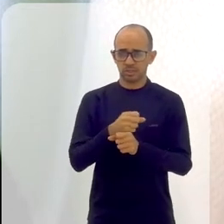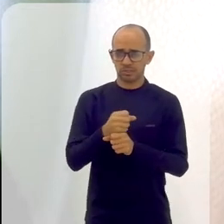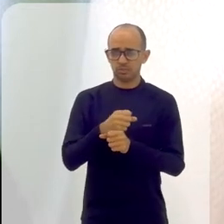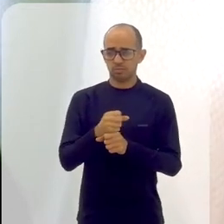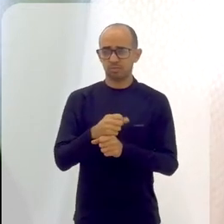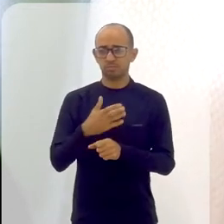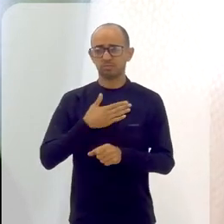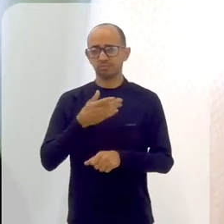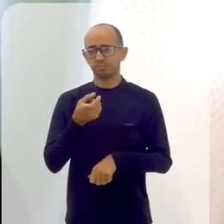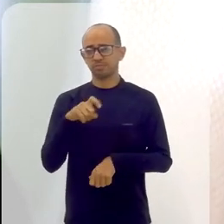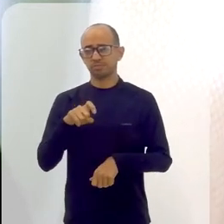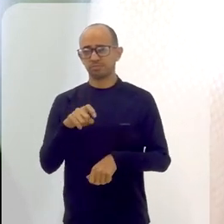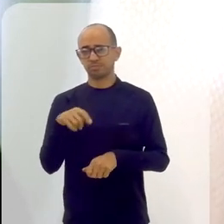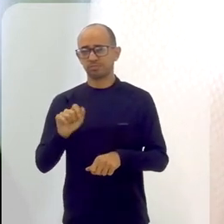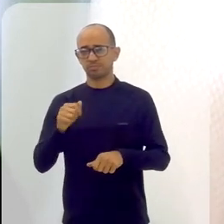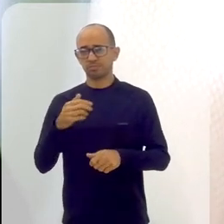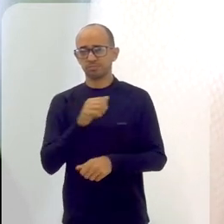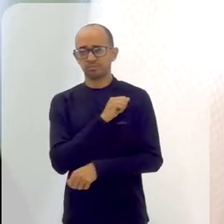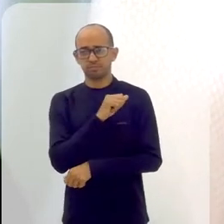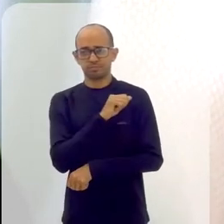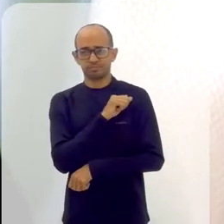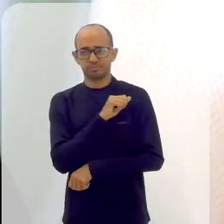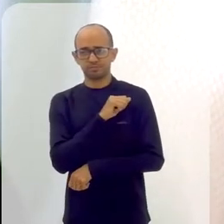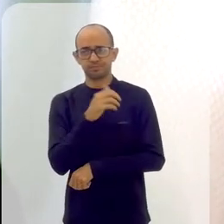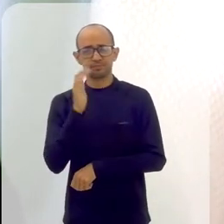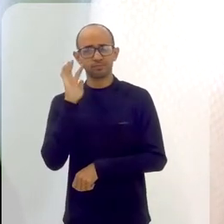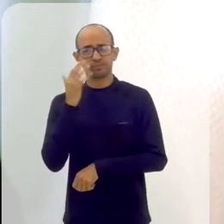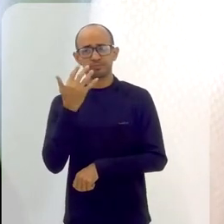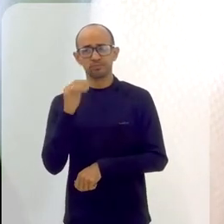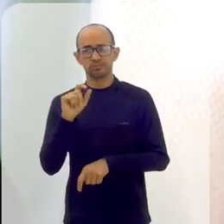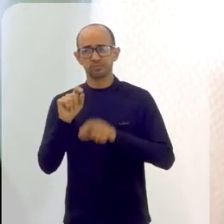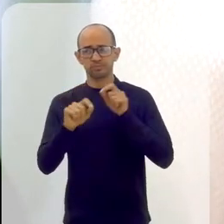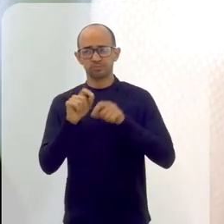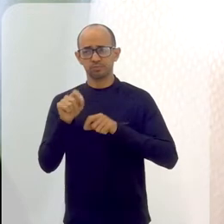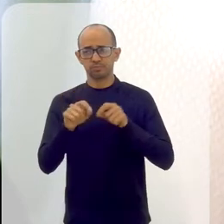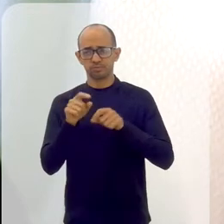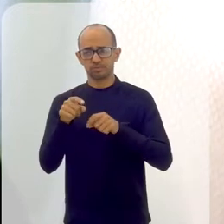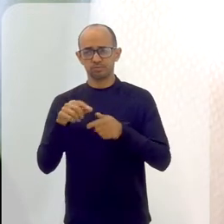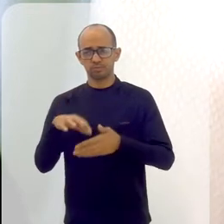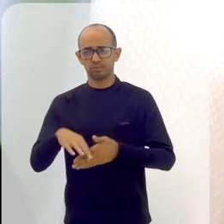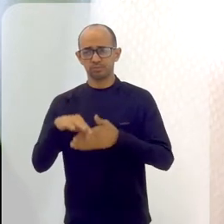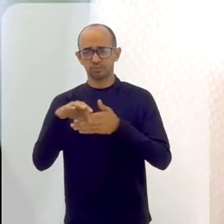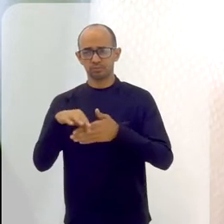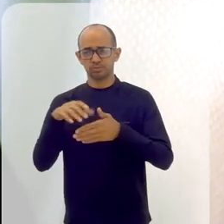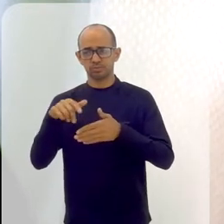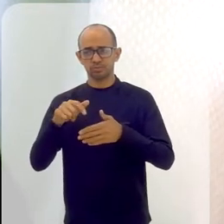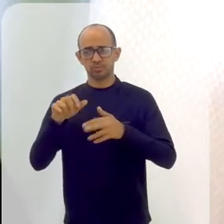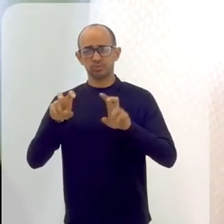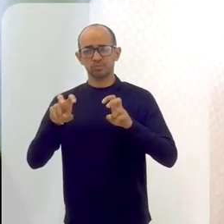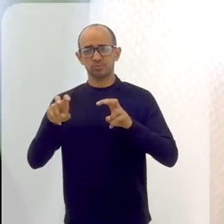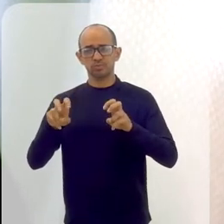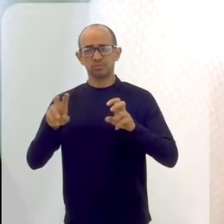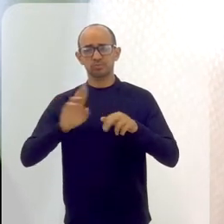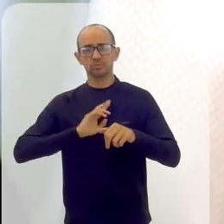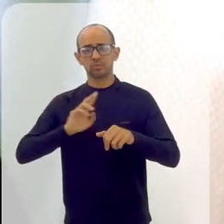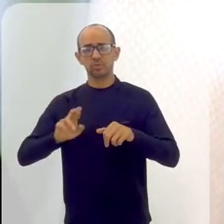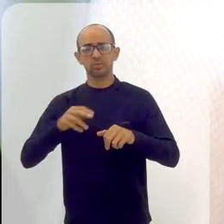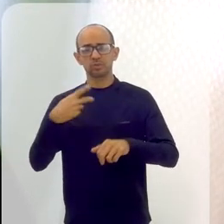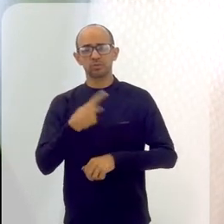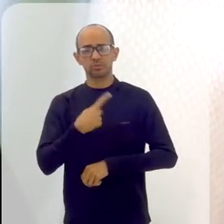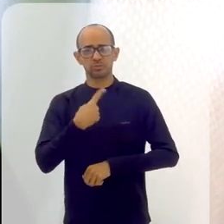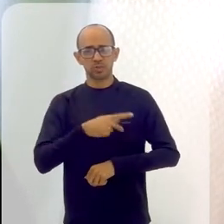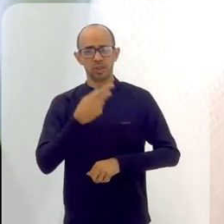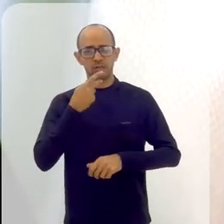E uma ex-aluna minha, ela decidiu tomar a frente sobre a religiosidade